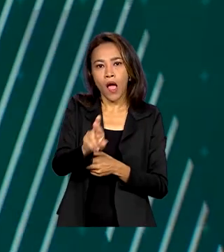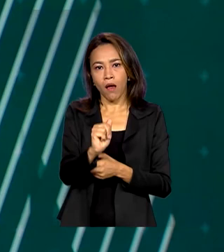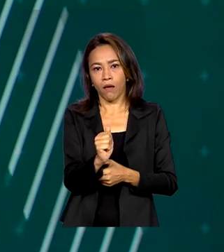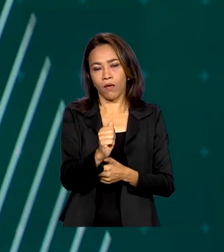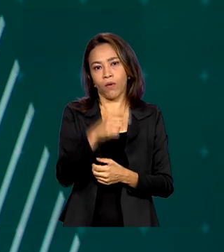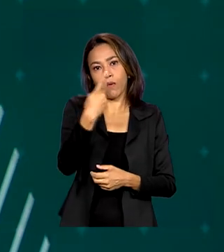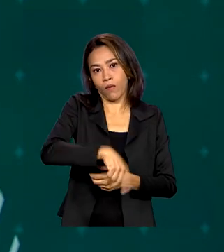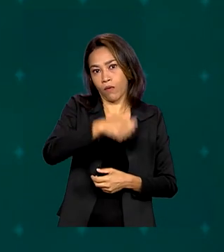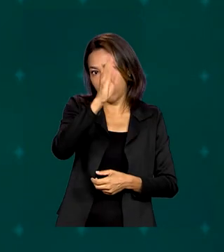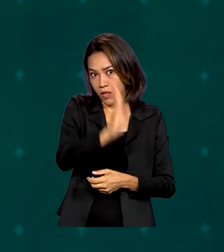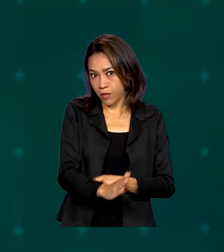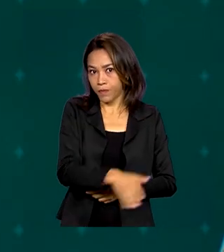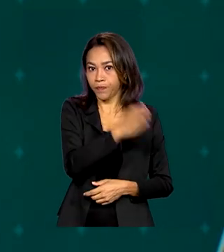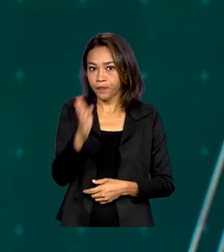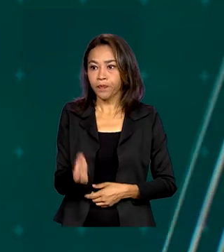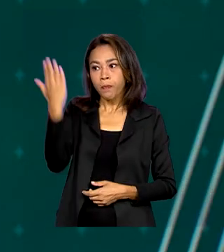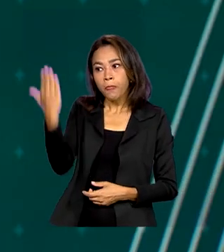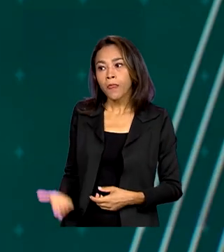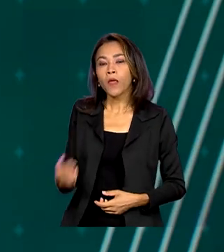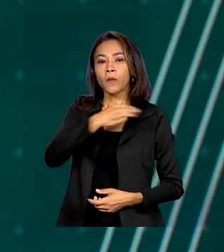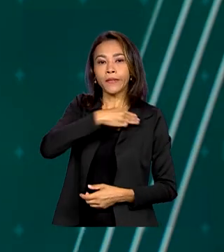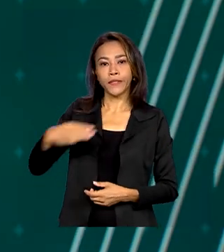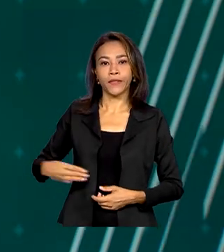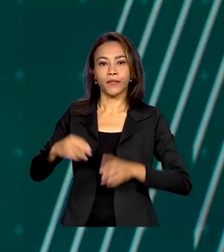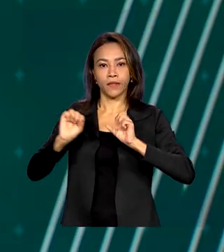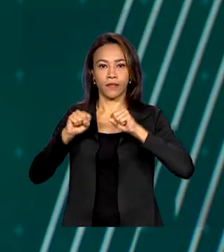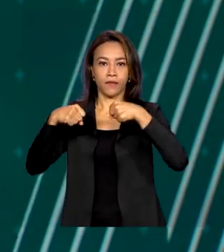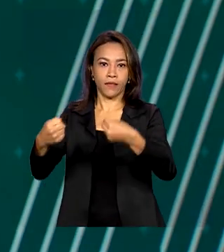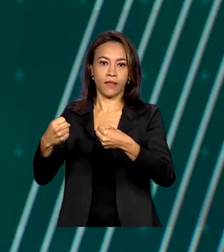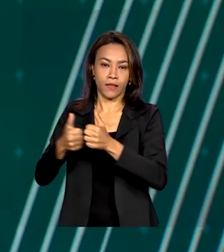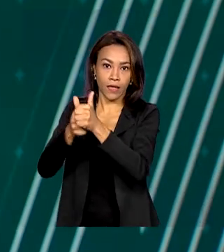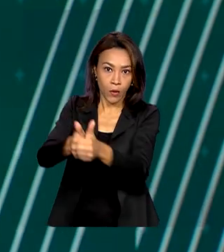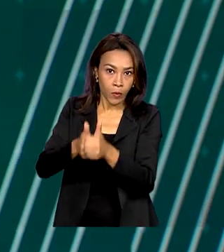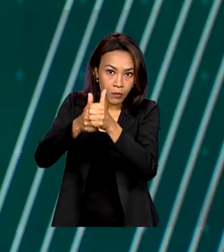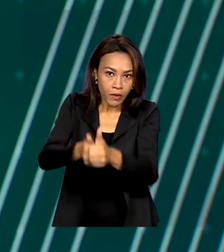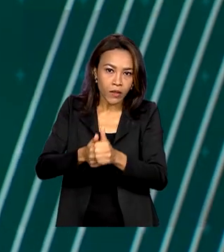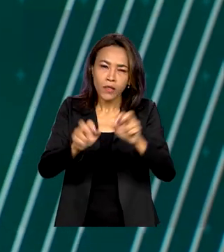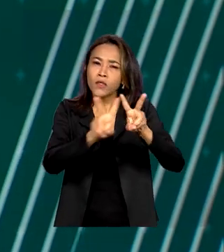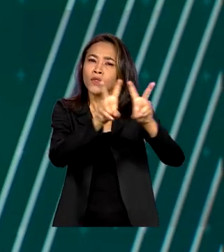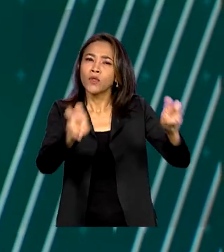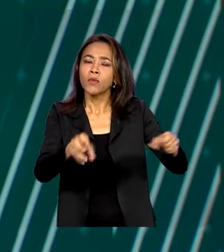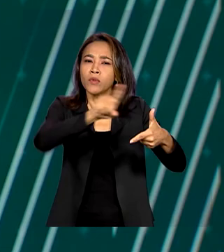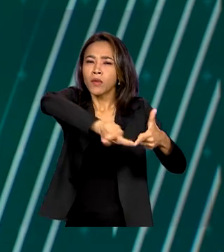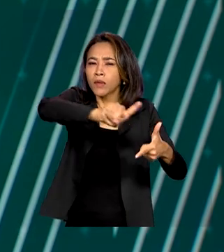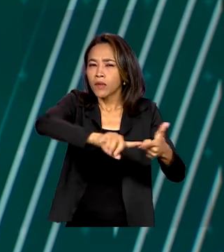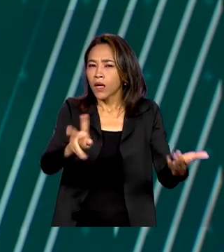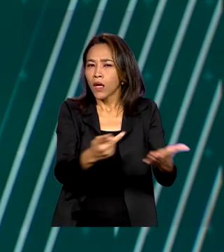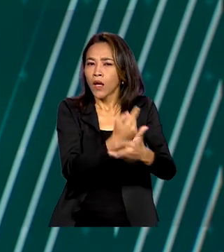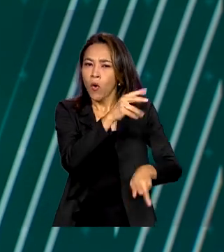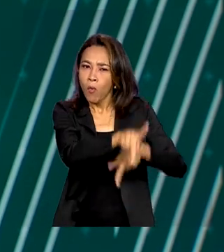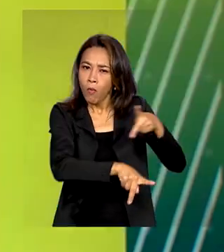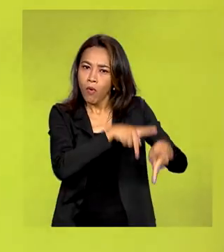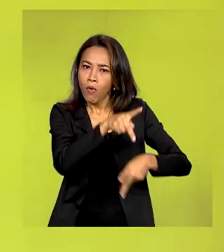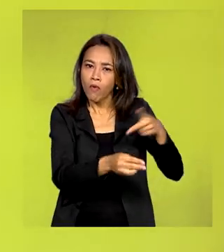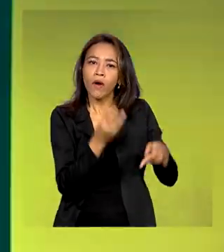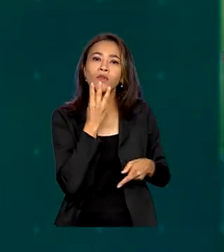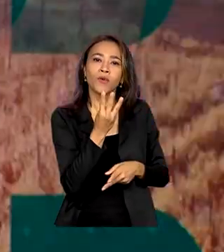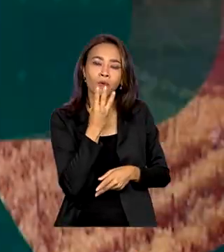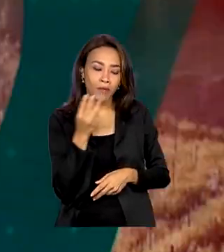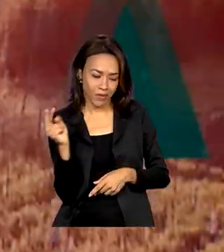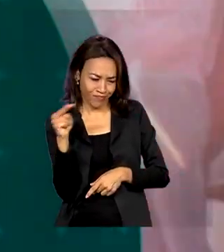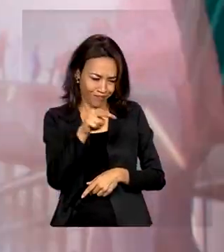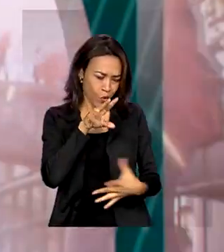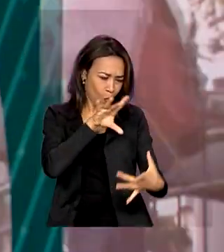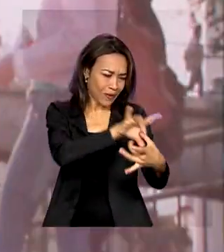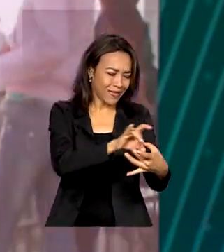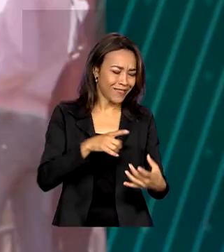O ministro da Defesa, que acompanha também a crise humanitária do povo Yanomami, disse que a realidade local ainda exige uma